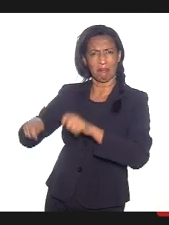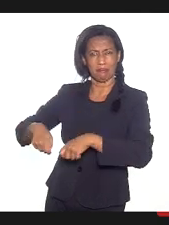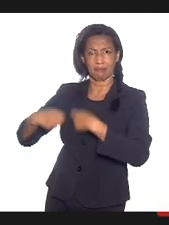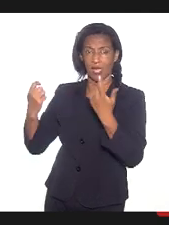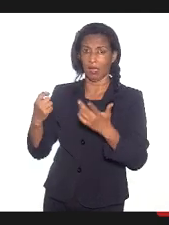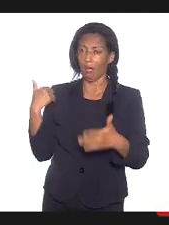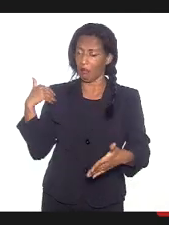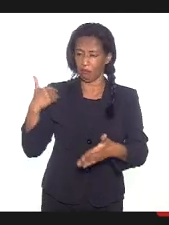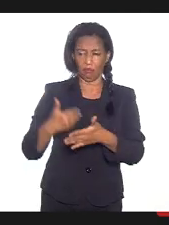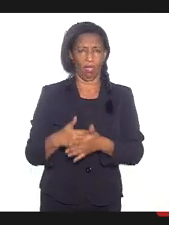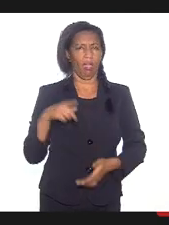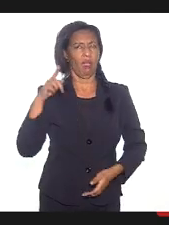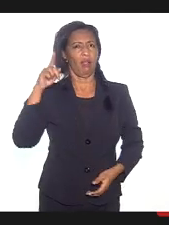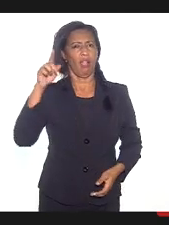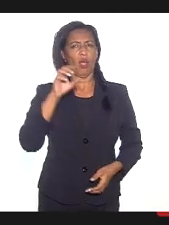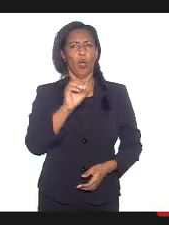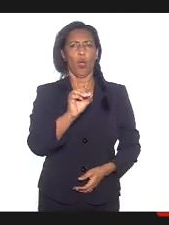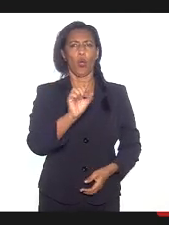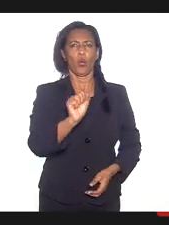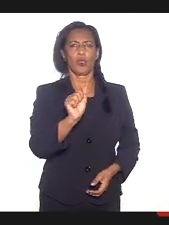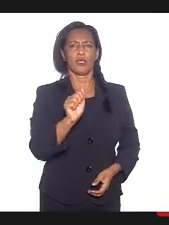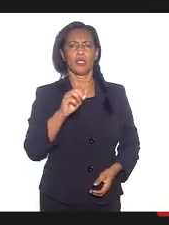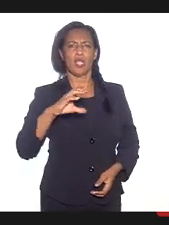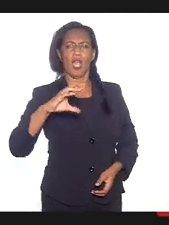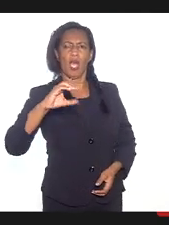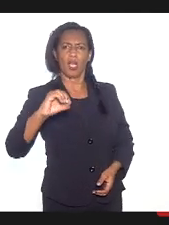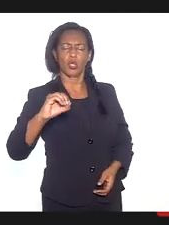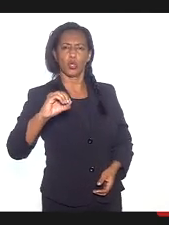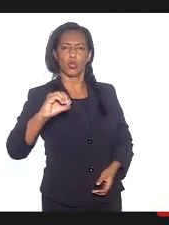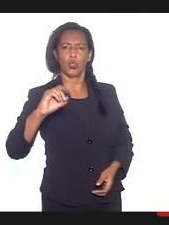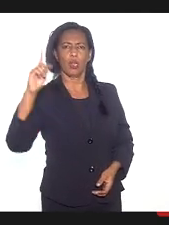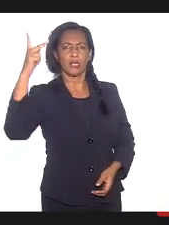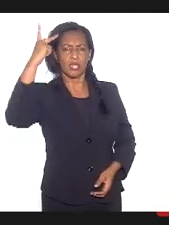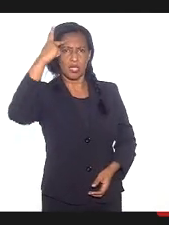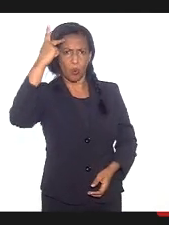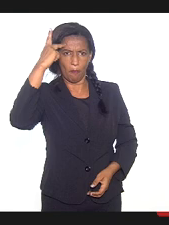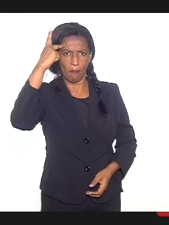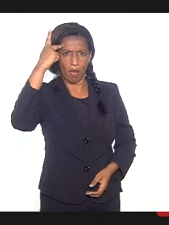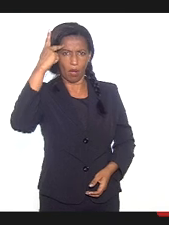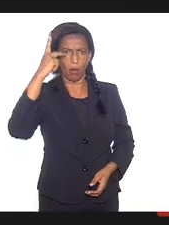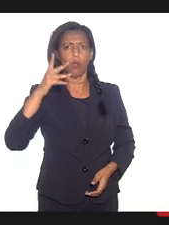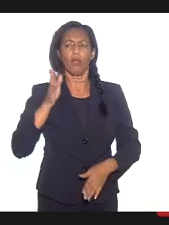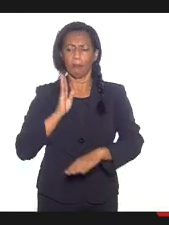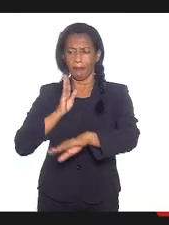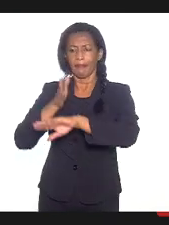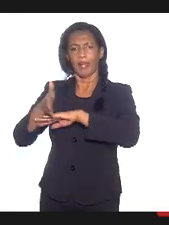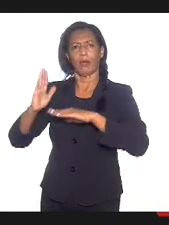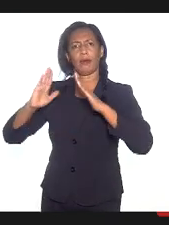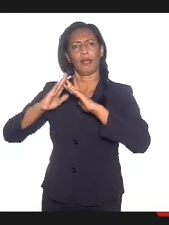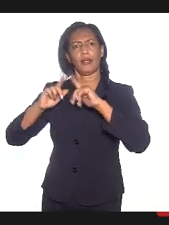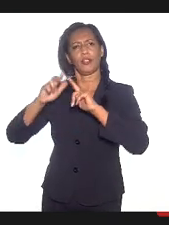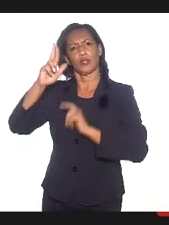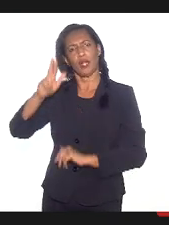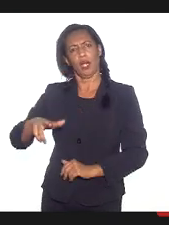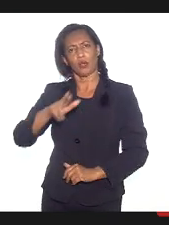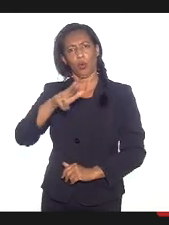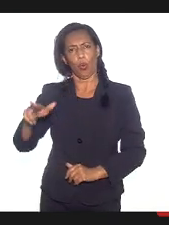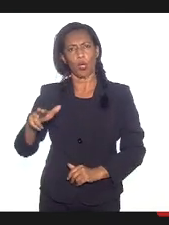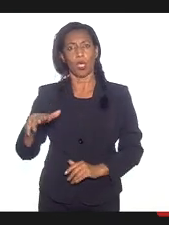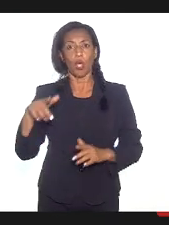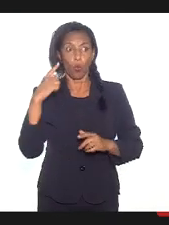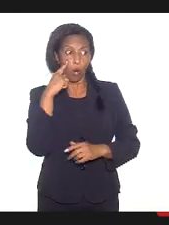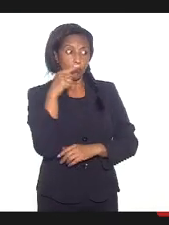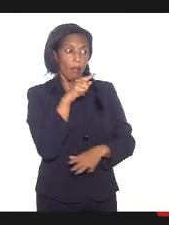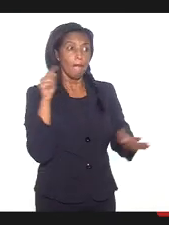em Osasco, uma igreja foi invadida. E quando o padre perguntou aos invasores que quebraram sete imagens religiosas o porquê de